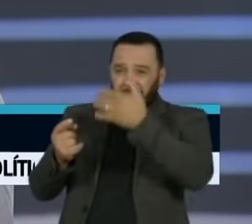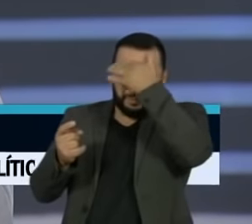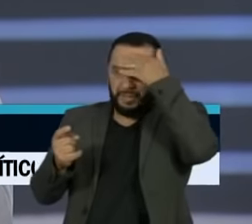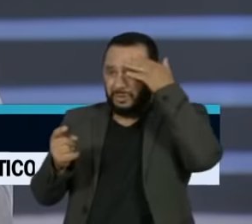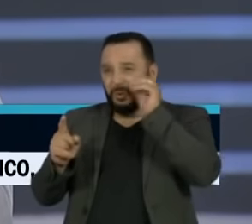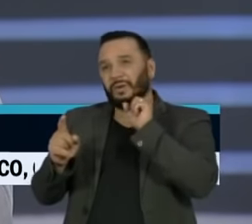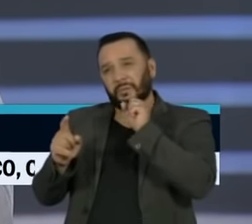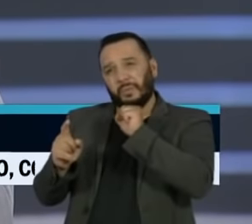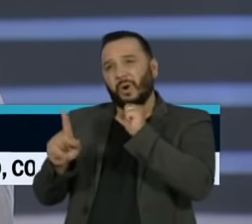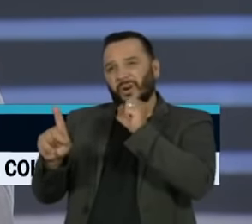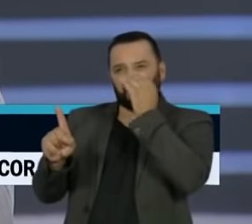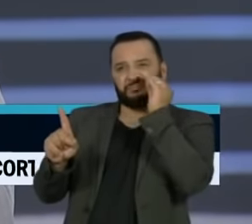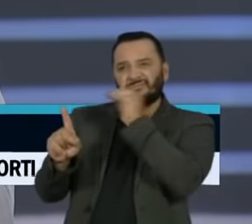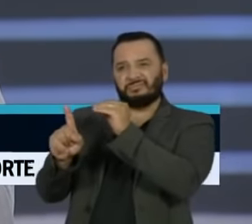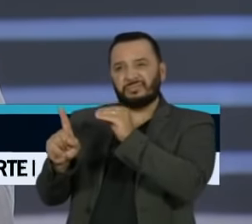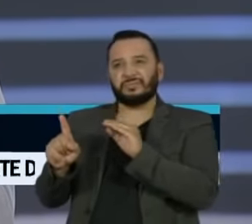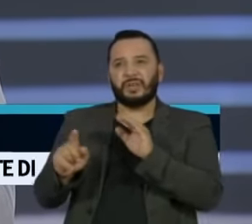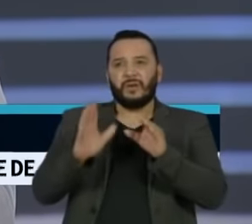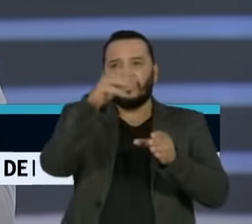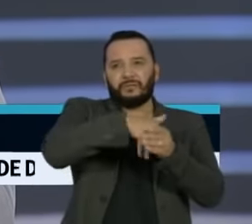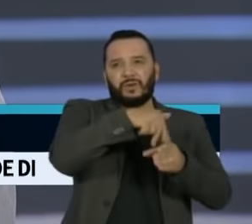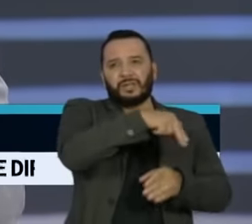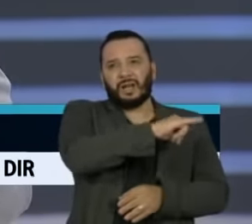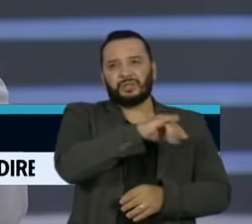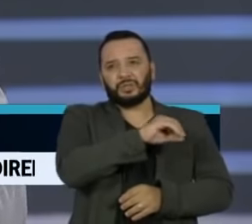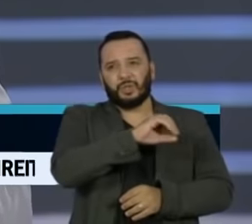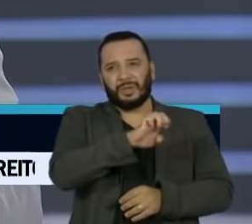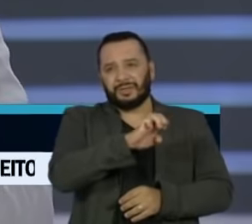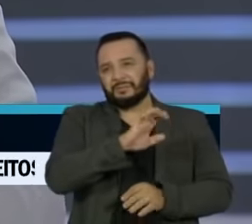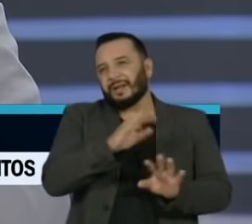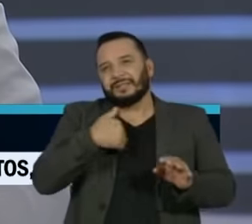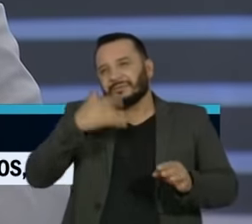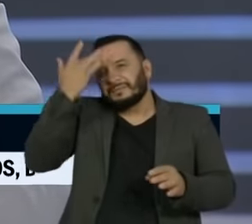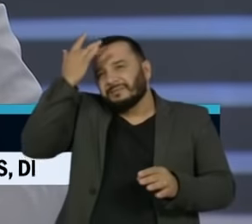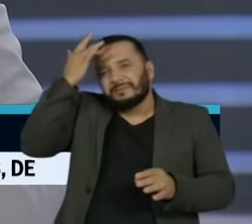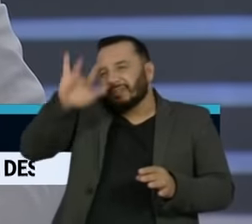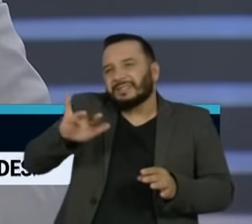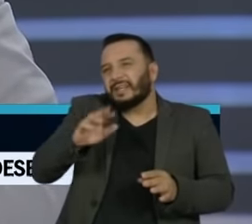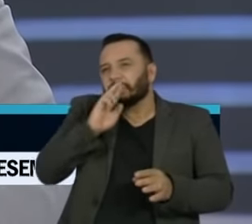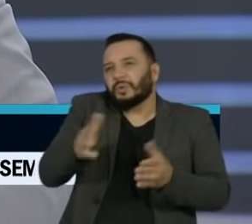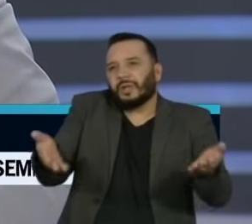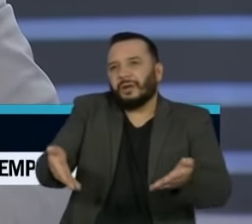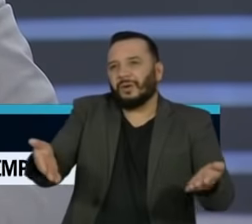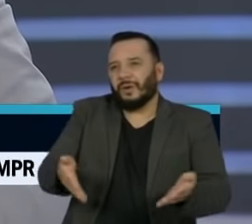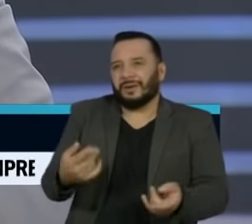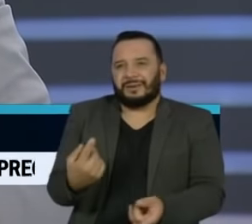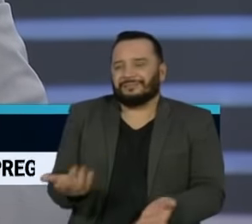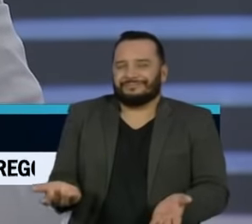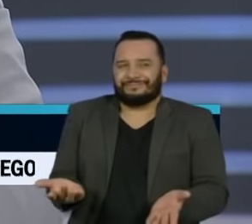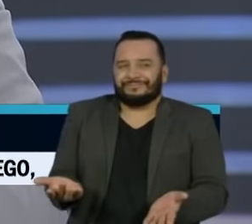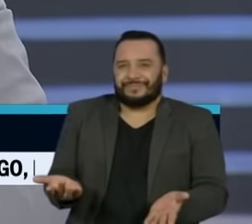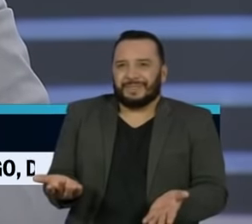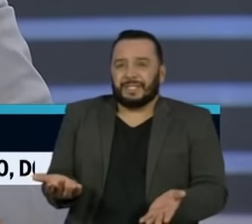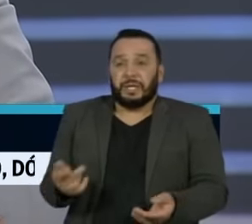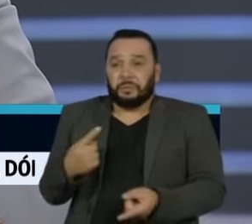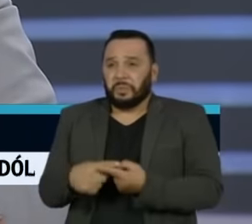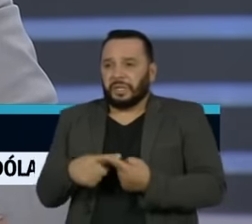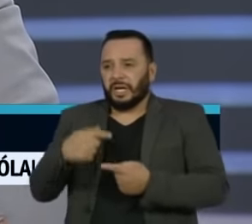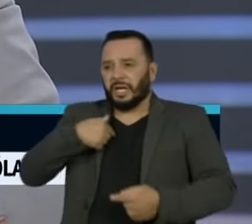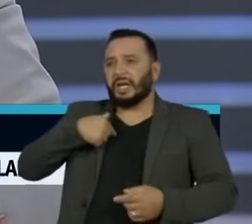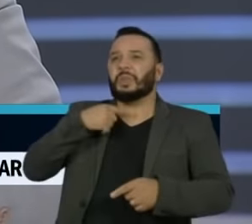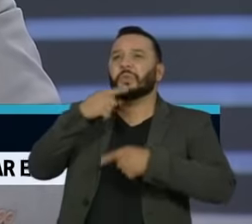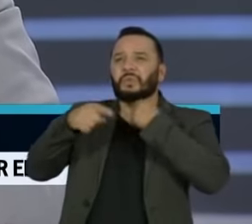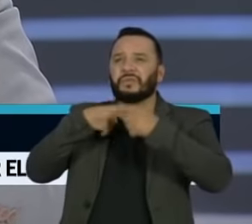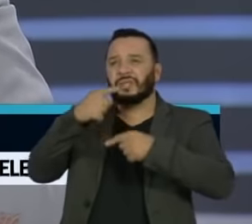de seguidores fanáticos, mas eu penso que é muito cedo. Porque, por outro lado, essa capa de durão e